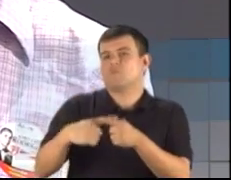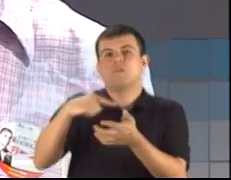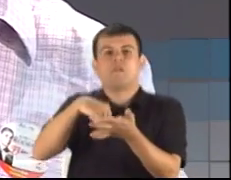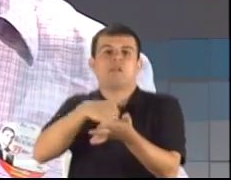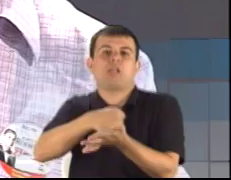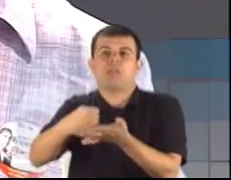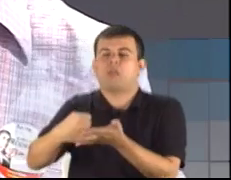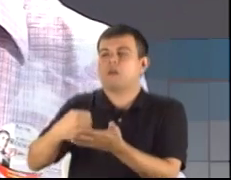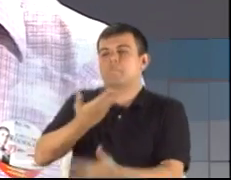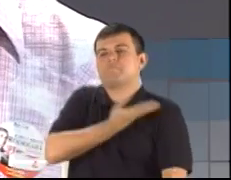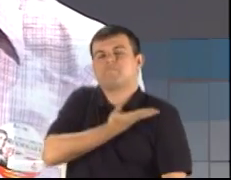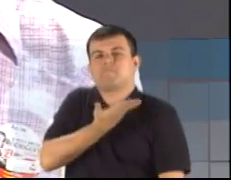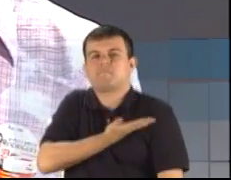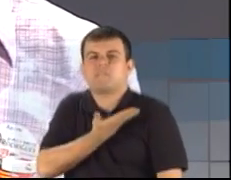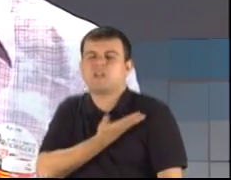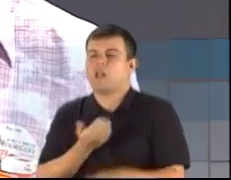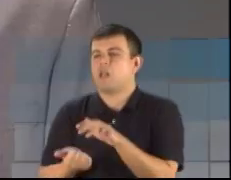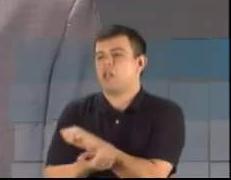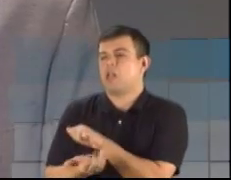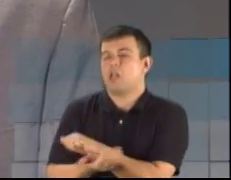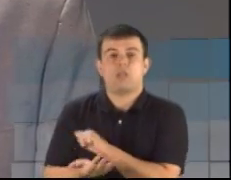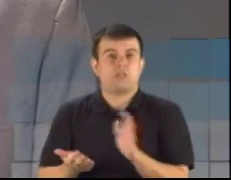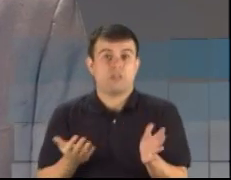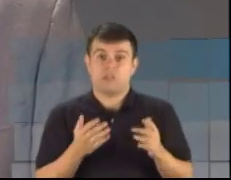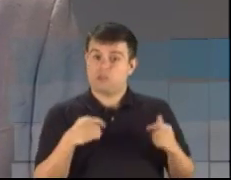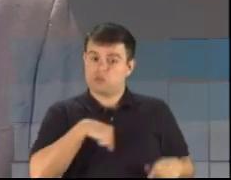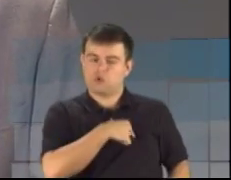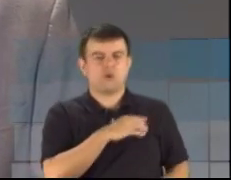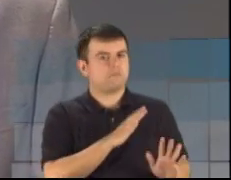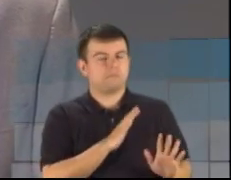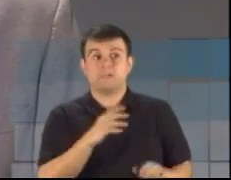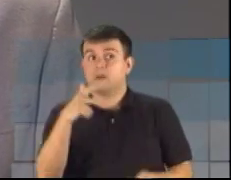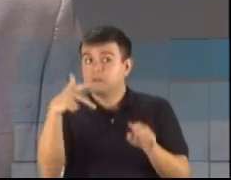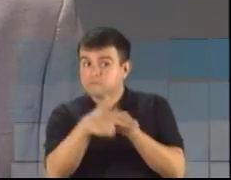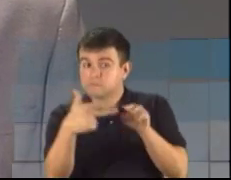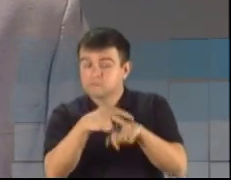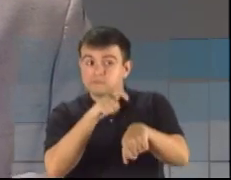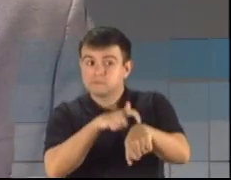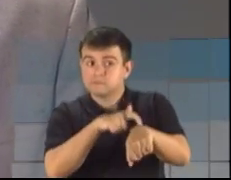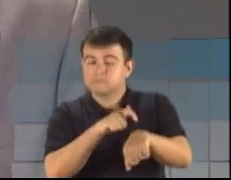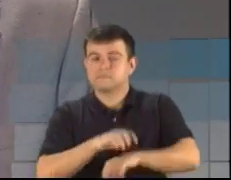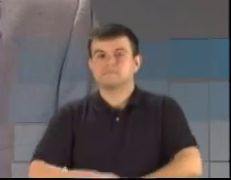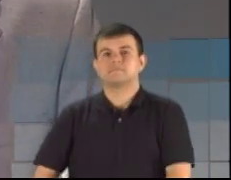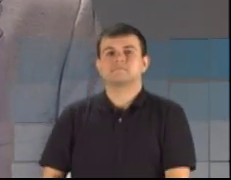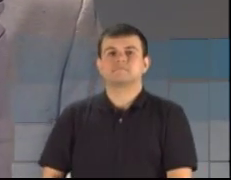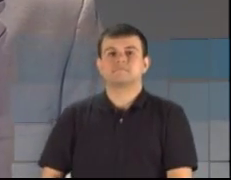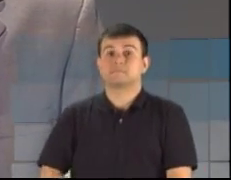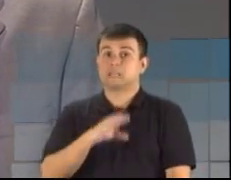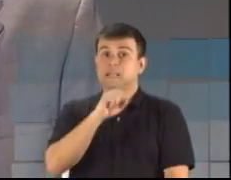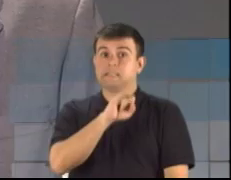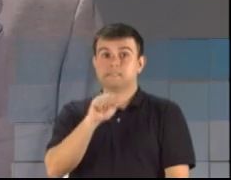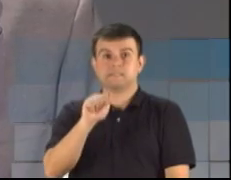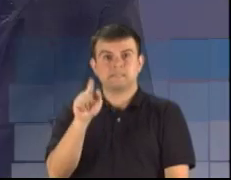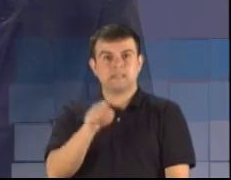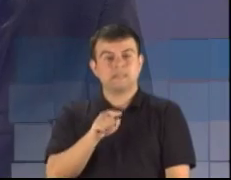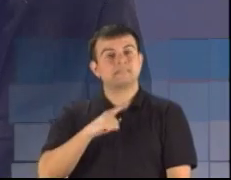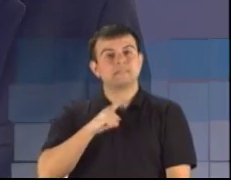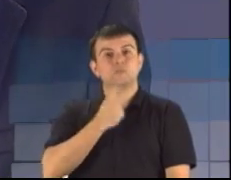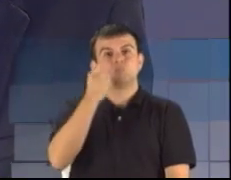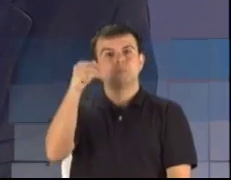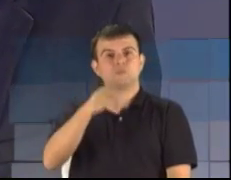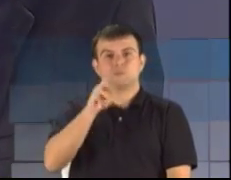meu, um conhecido, no PMM Tempo esgotado. O candidato Cassiacarpis tem um minuto para a sua réplica.